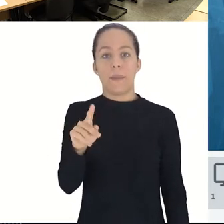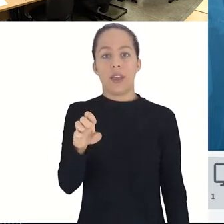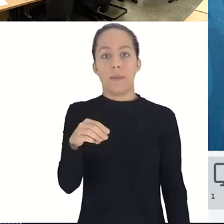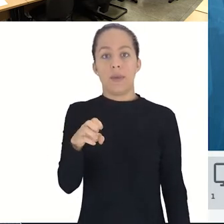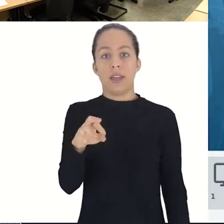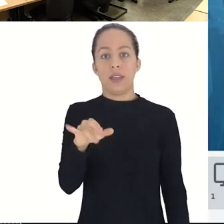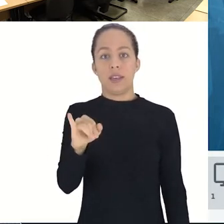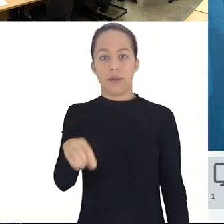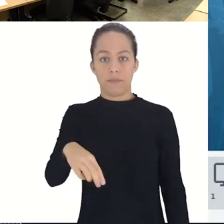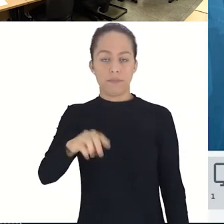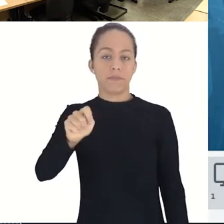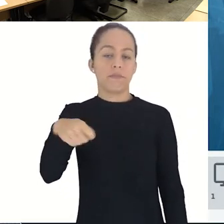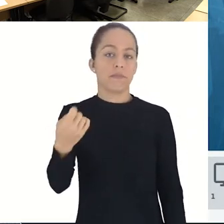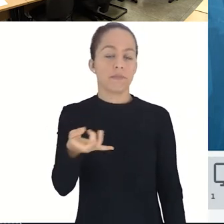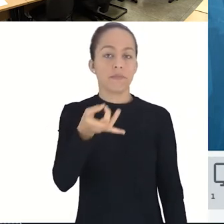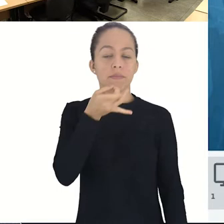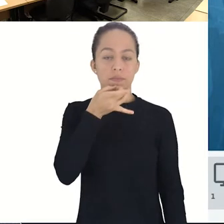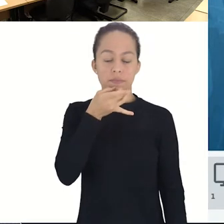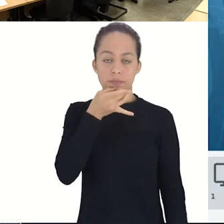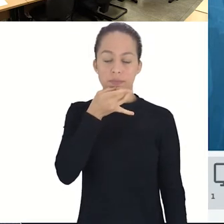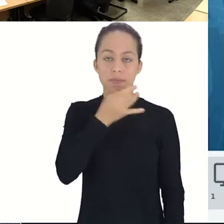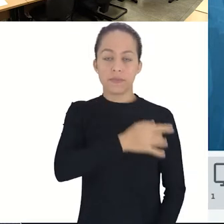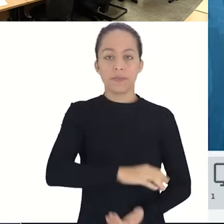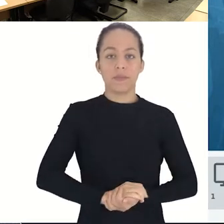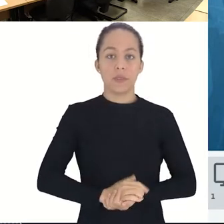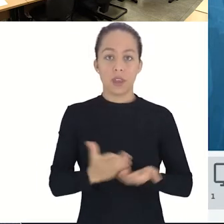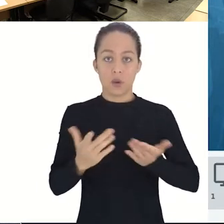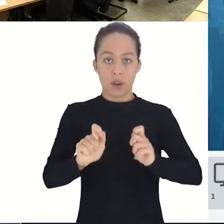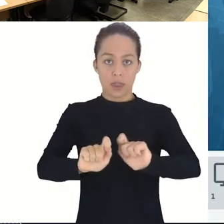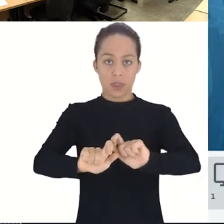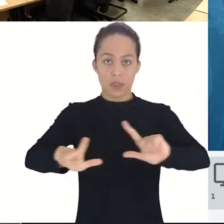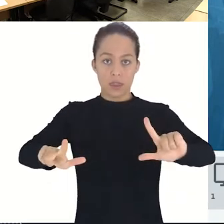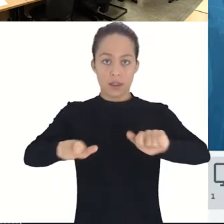Então, deixa eu compartilhar minha tela.